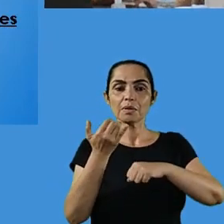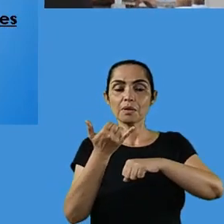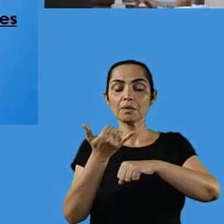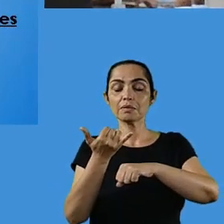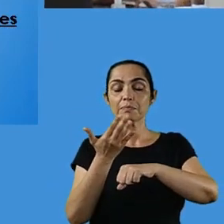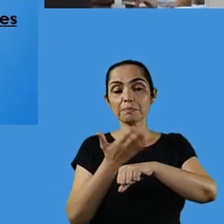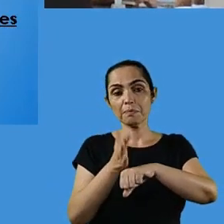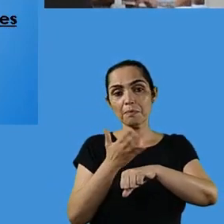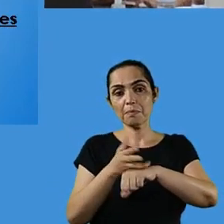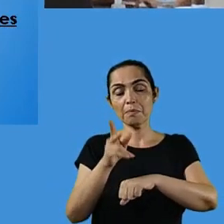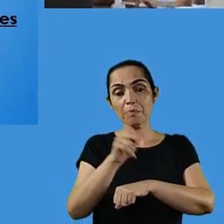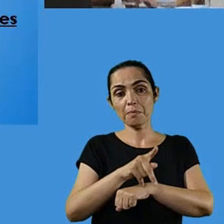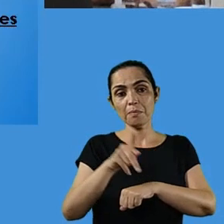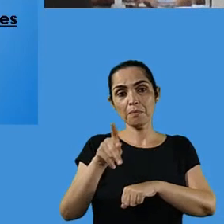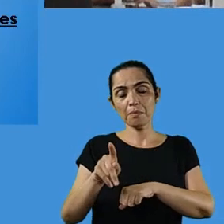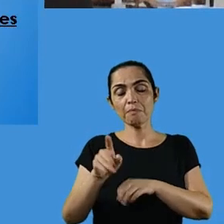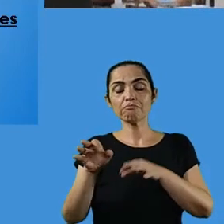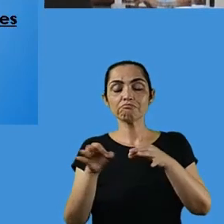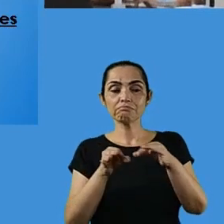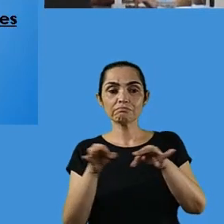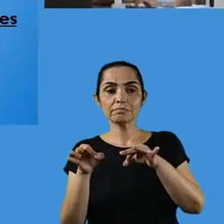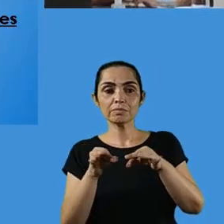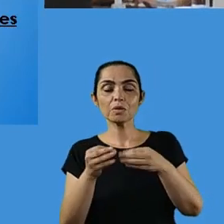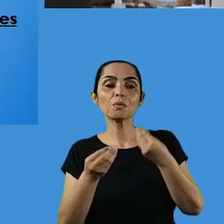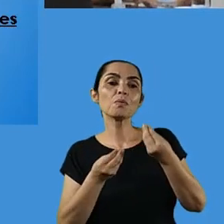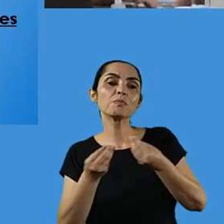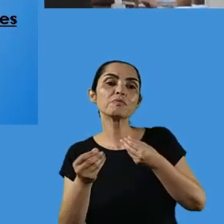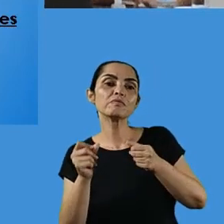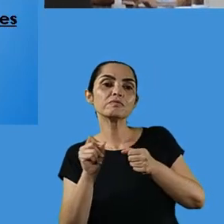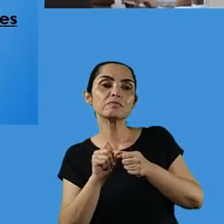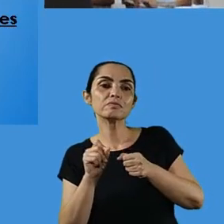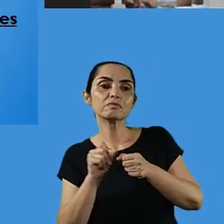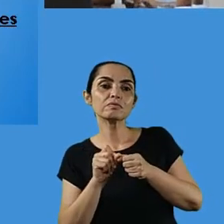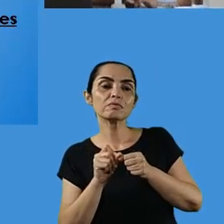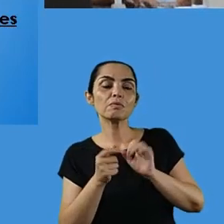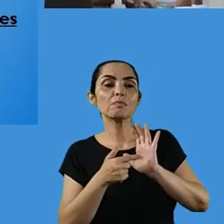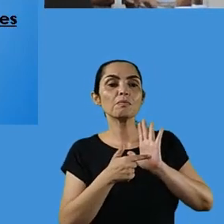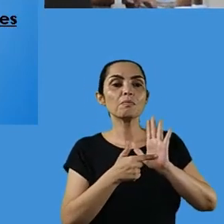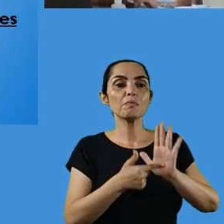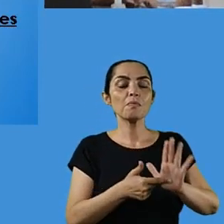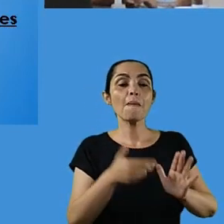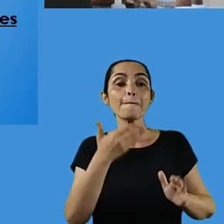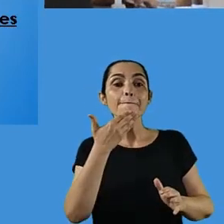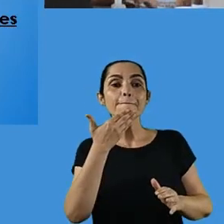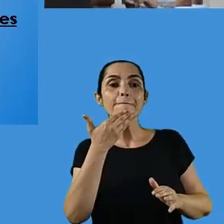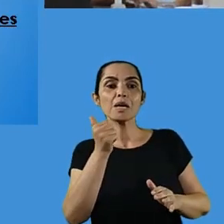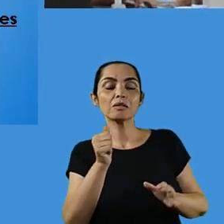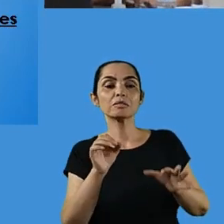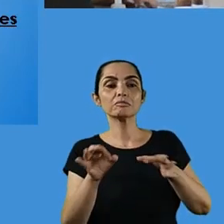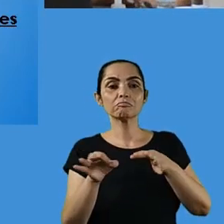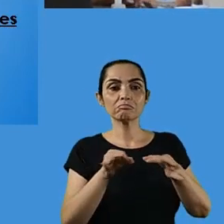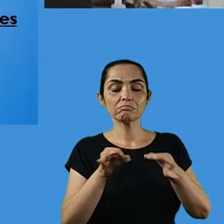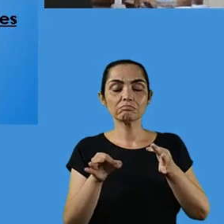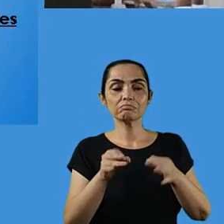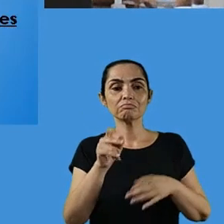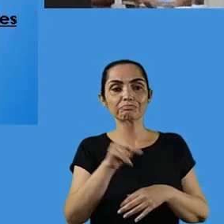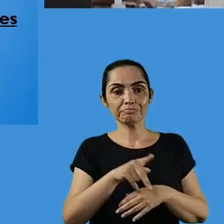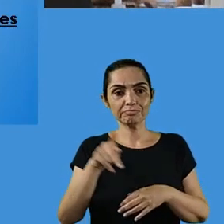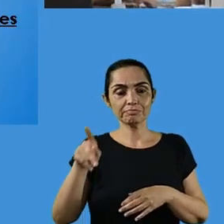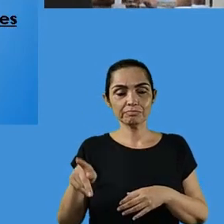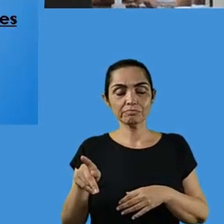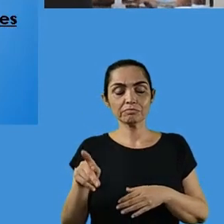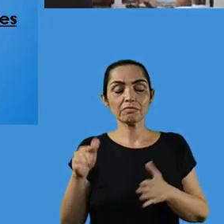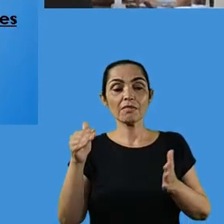aluno avance na aprendizagem. Então, aqui tem, o que tem de diferente, que a gente tem que chamar a atenção de vocês,